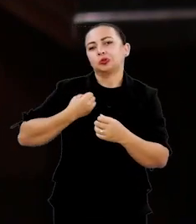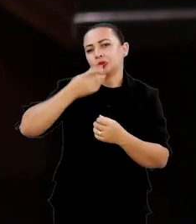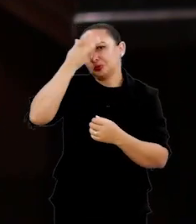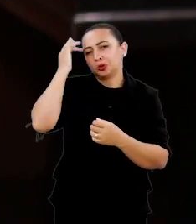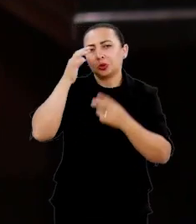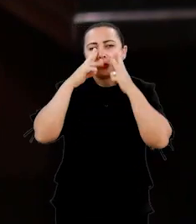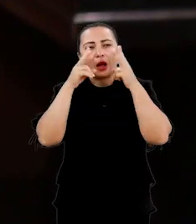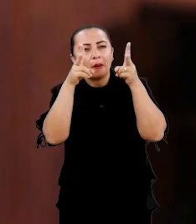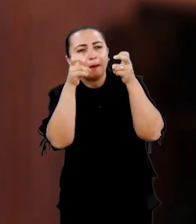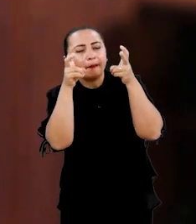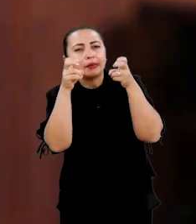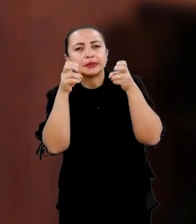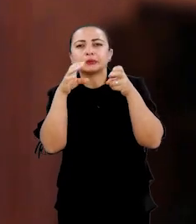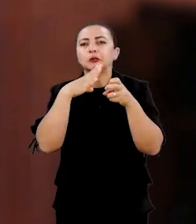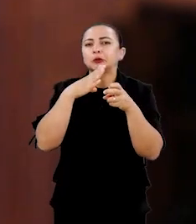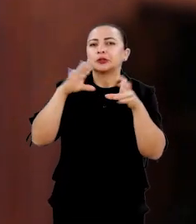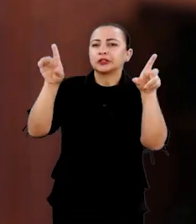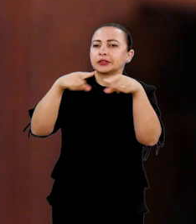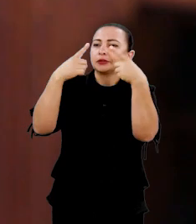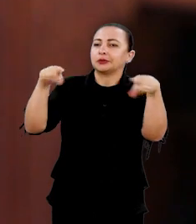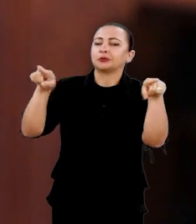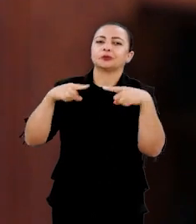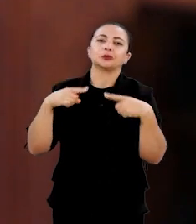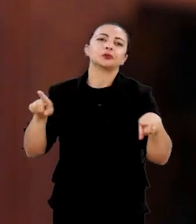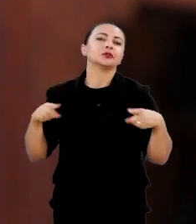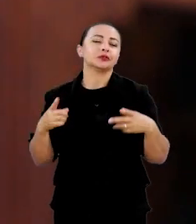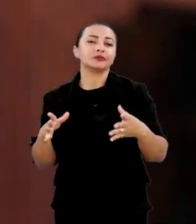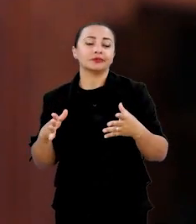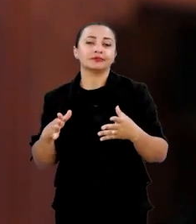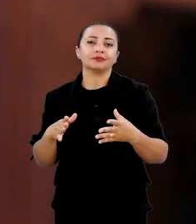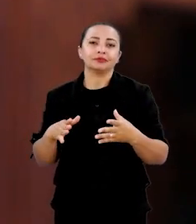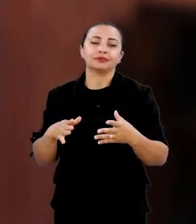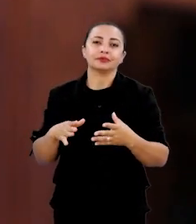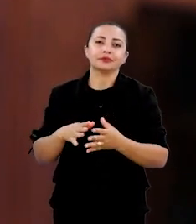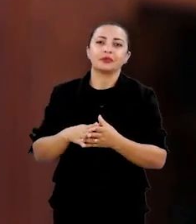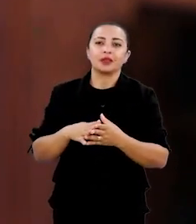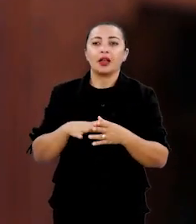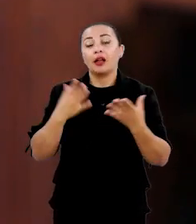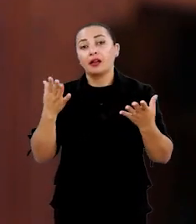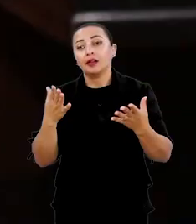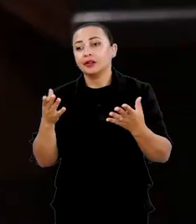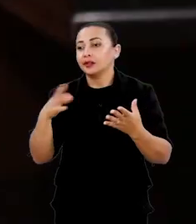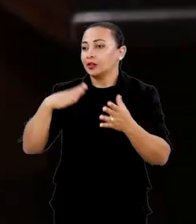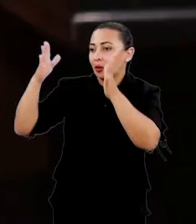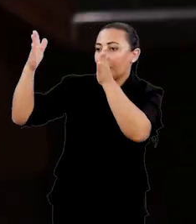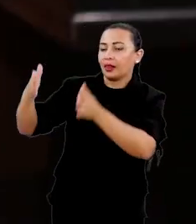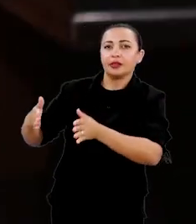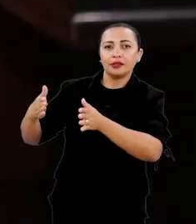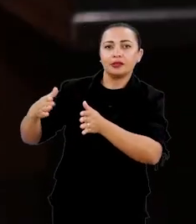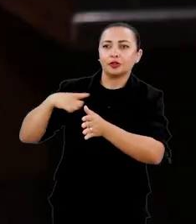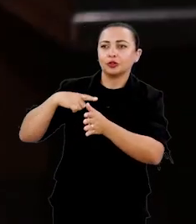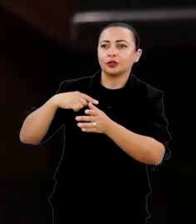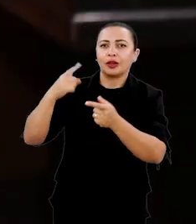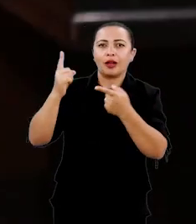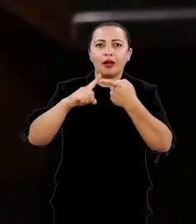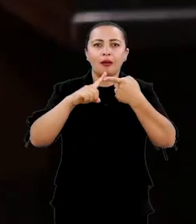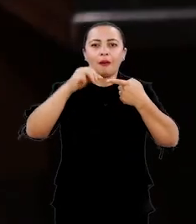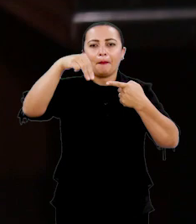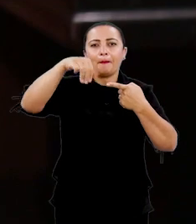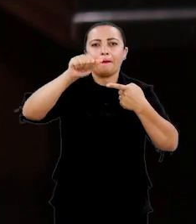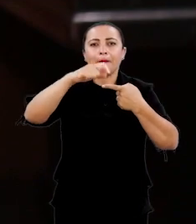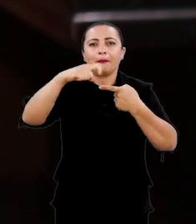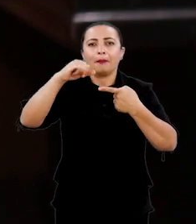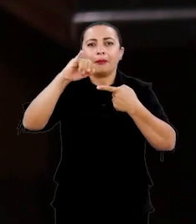numerosa, que fazia mais facilmente chegar um número maior de pessoas à música. De um lado, você tinha o machixe, que é um